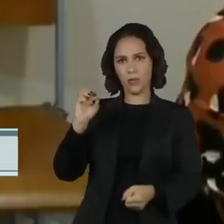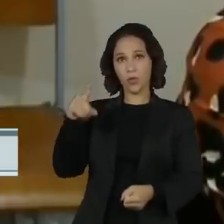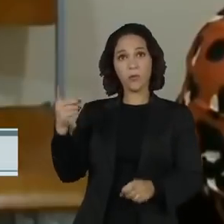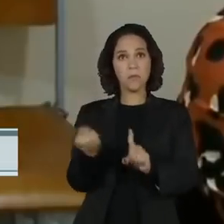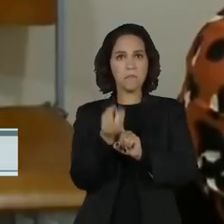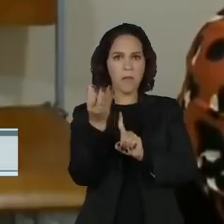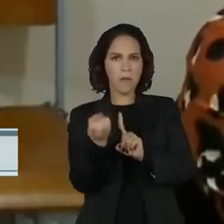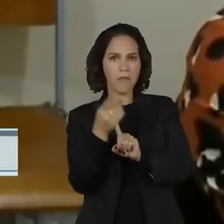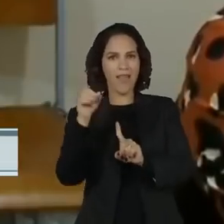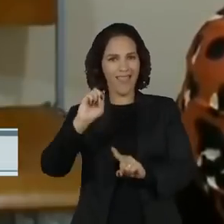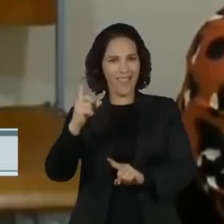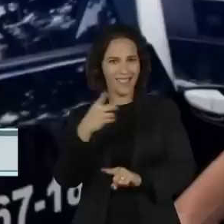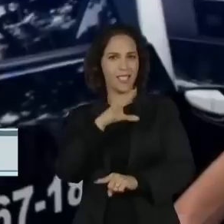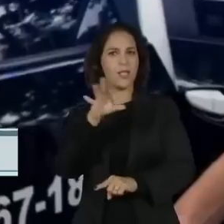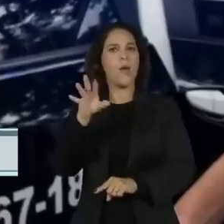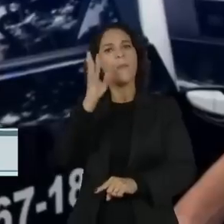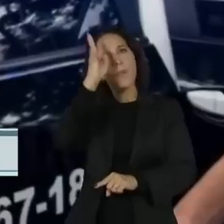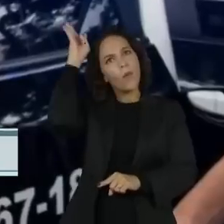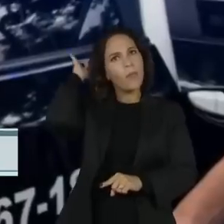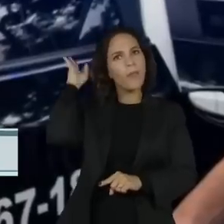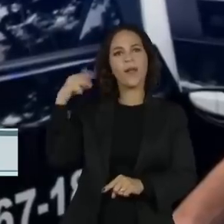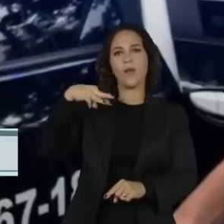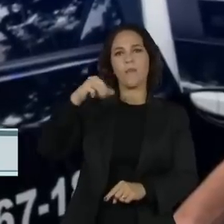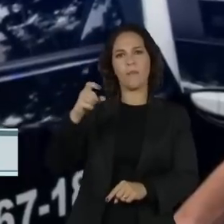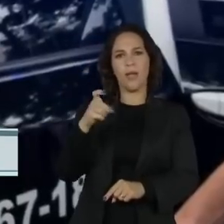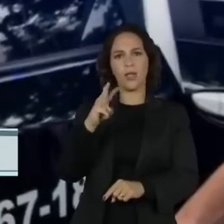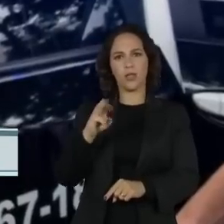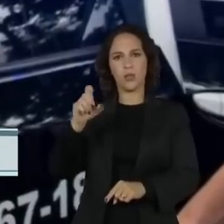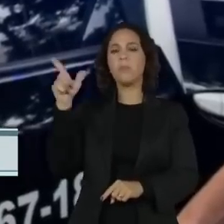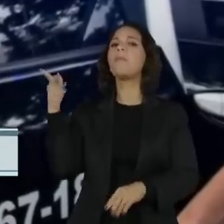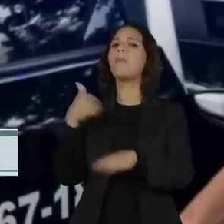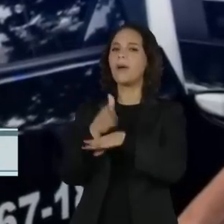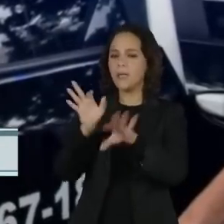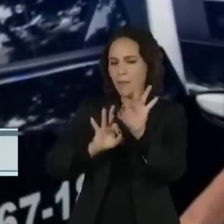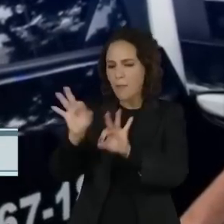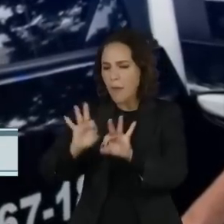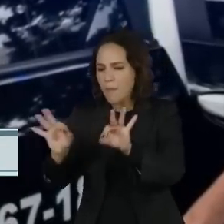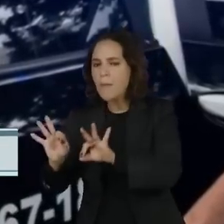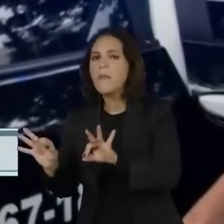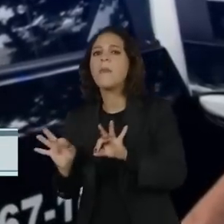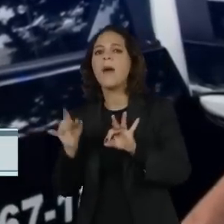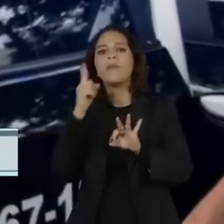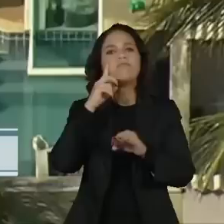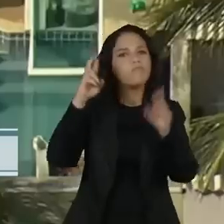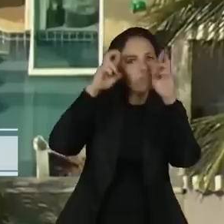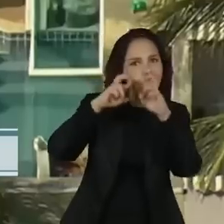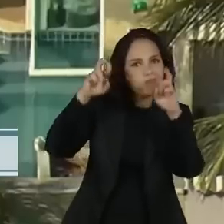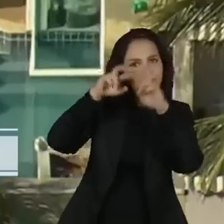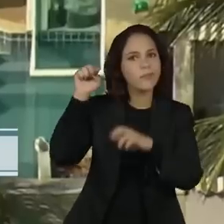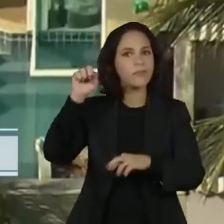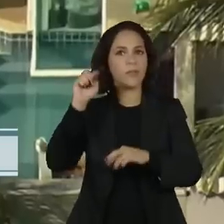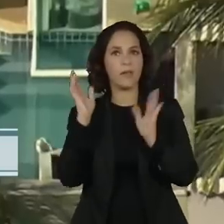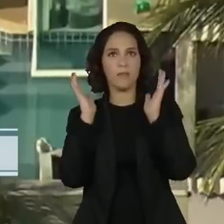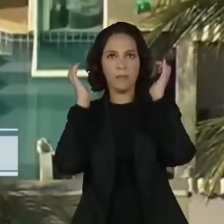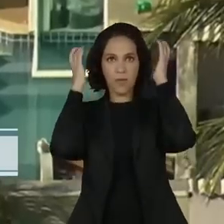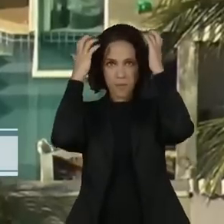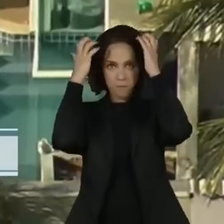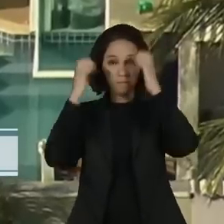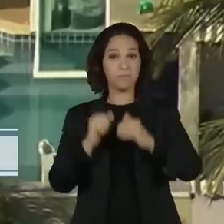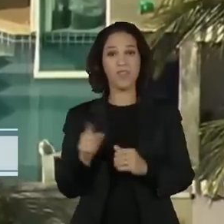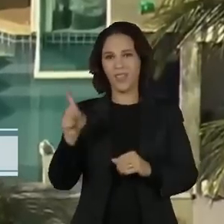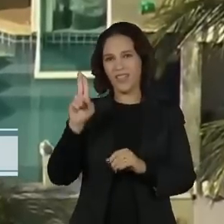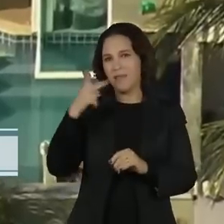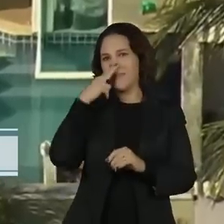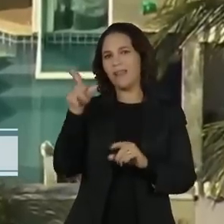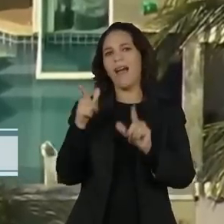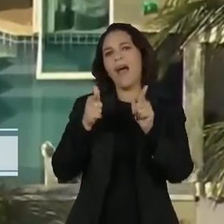ainda que o ex-bombeiro Maxwell Simões Correia participou do planejamento do crime vigiando Marielle. Suel, como é conhecido, foi